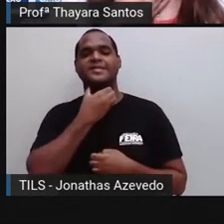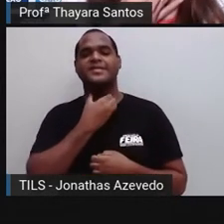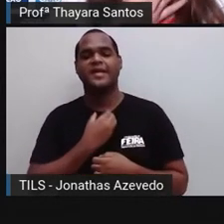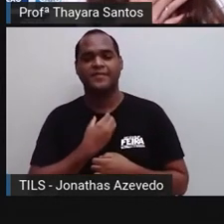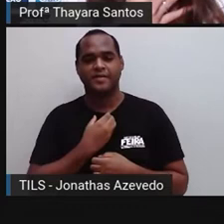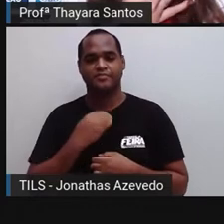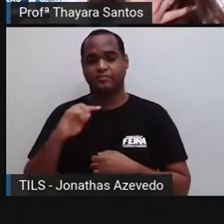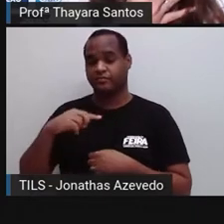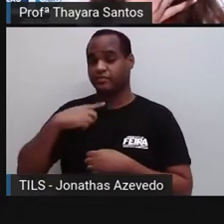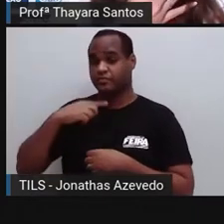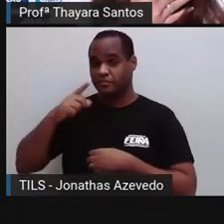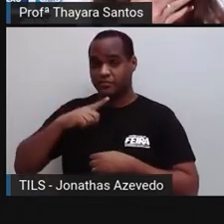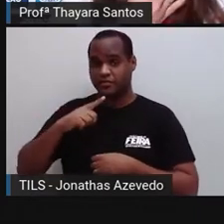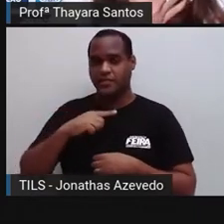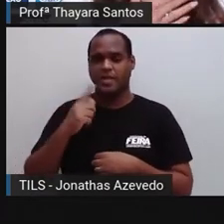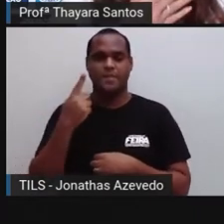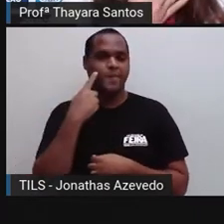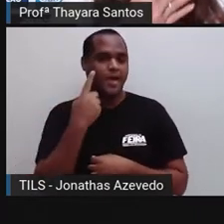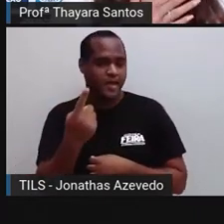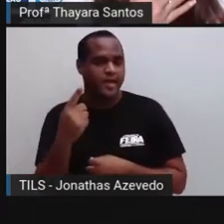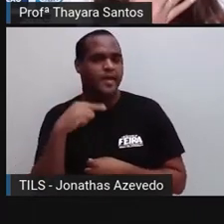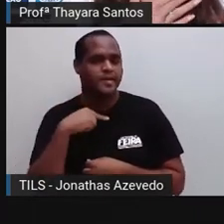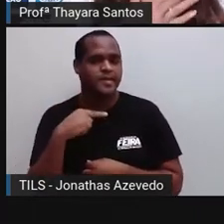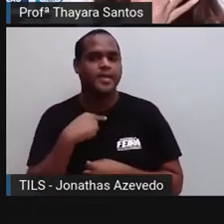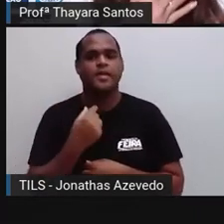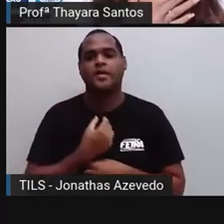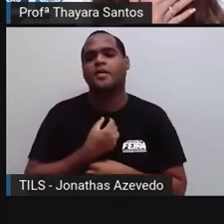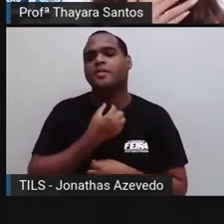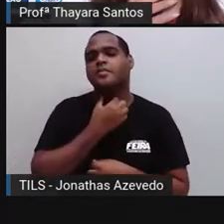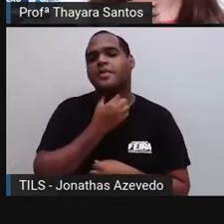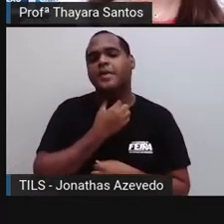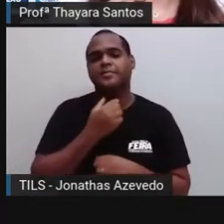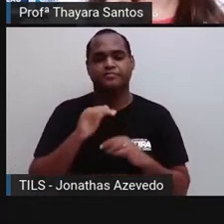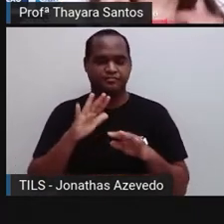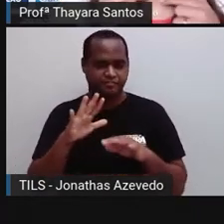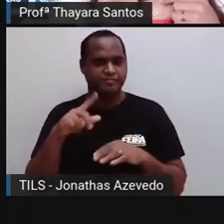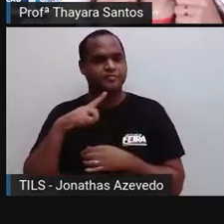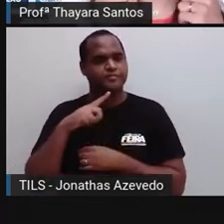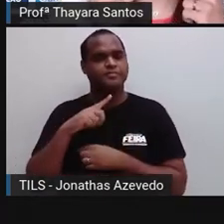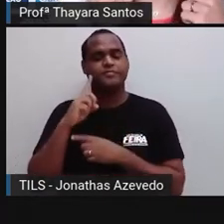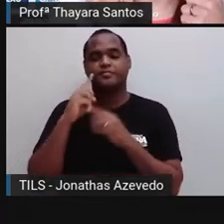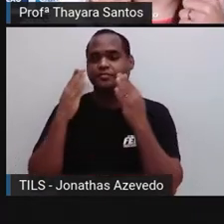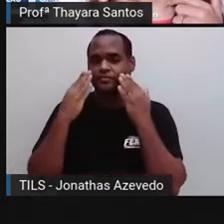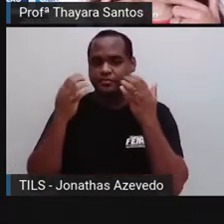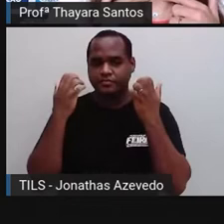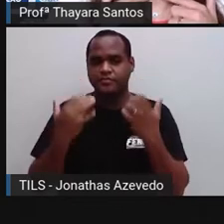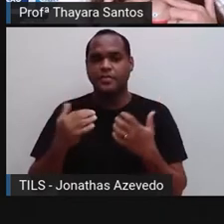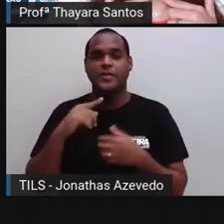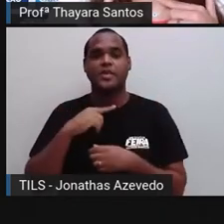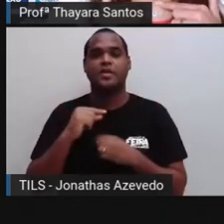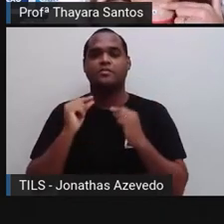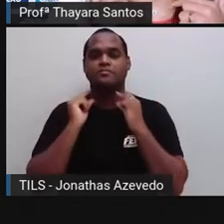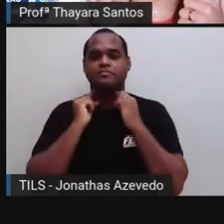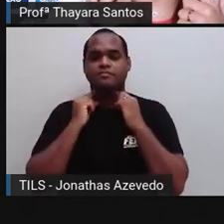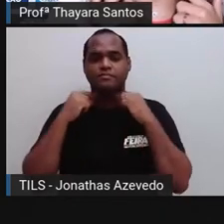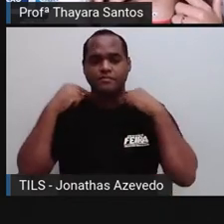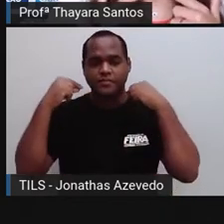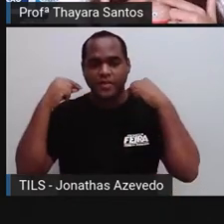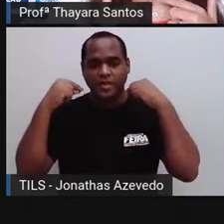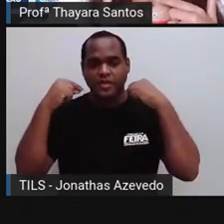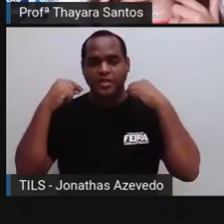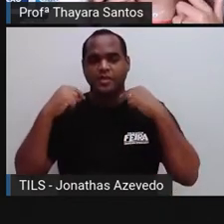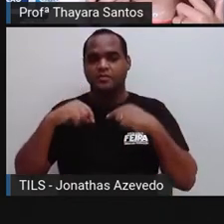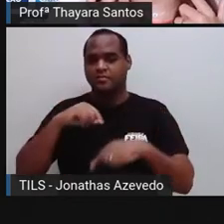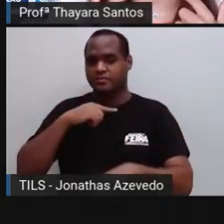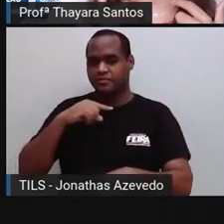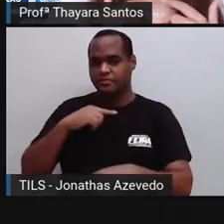fica acima da nossa traqueia, mais ou menos nessa região daqui. E ela apresenta dois lobos. Ela tem uma forma que a gente chama como